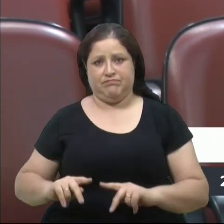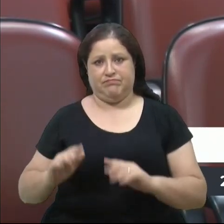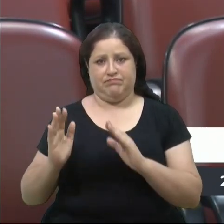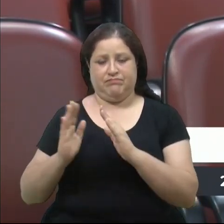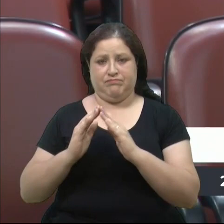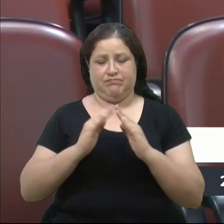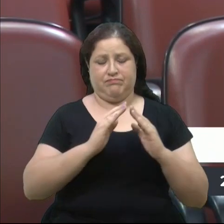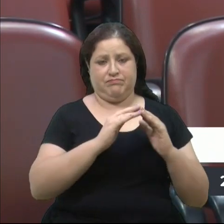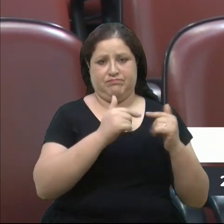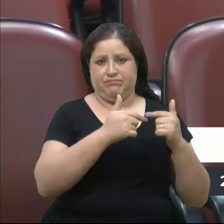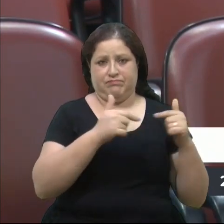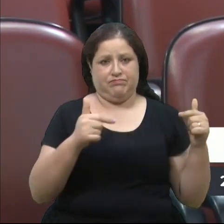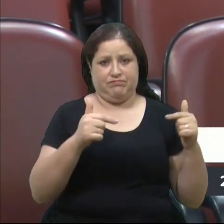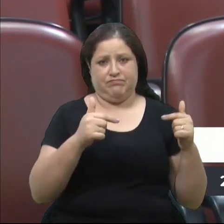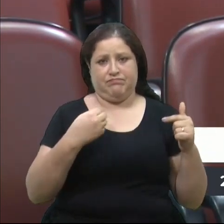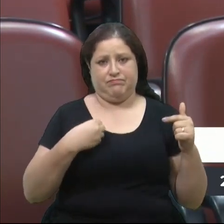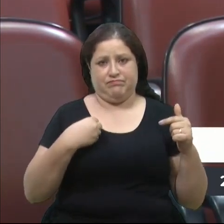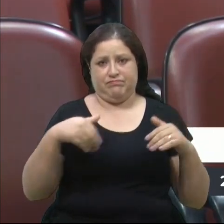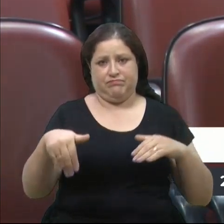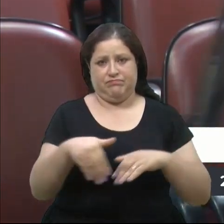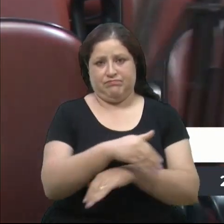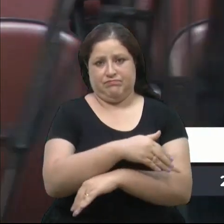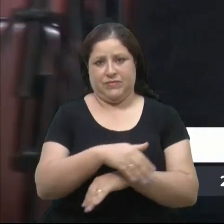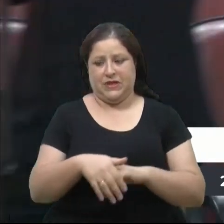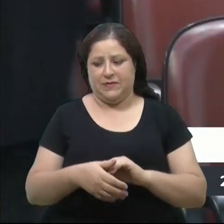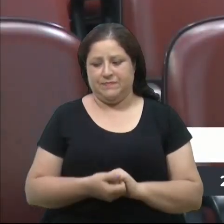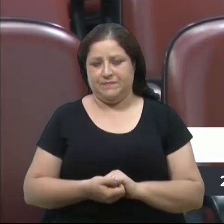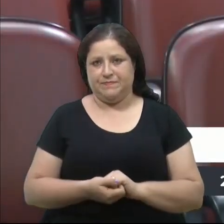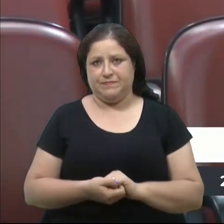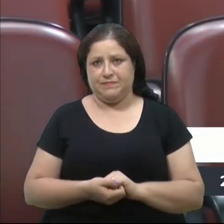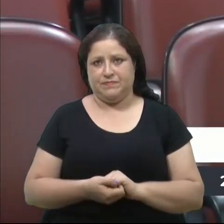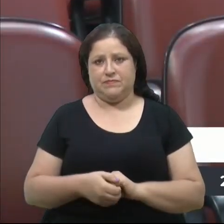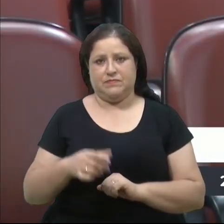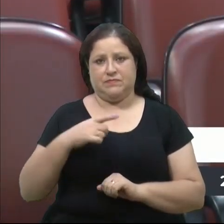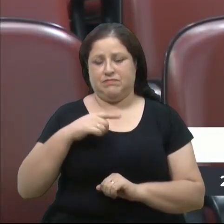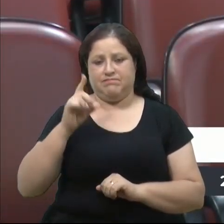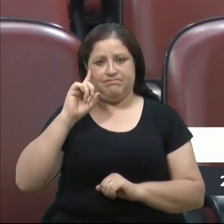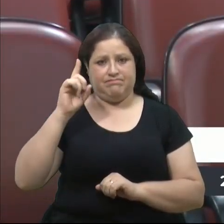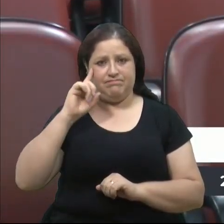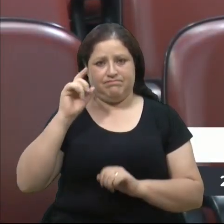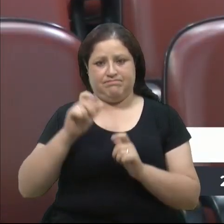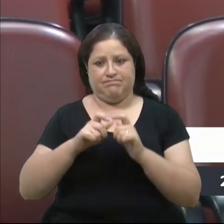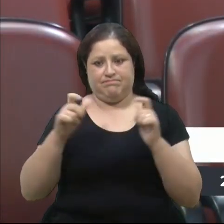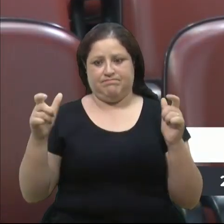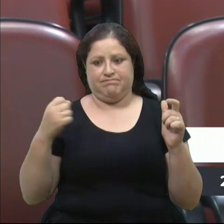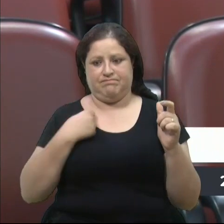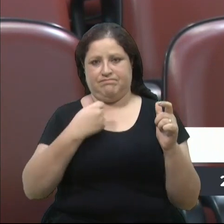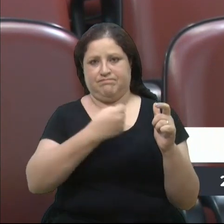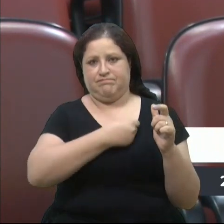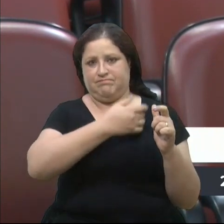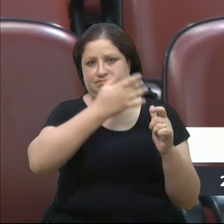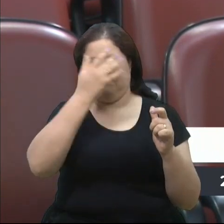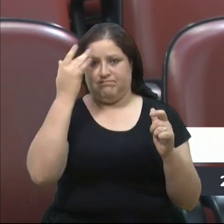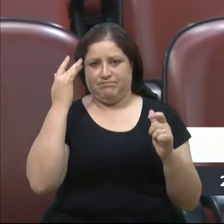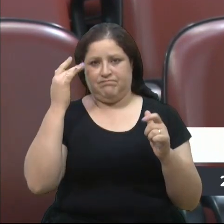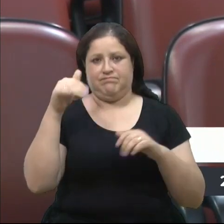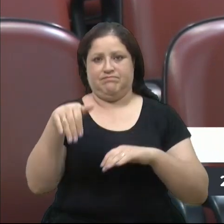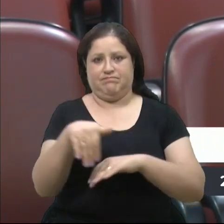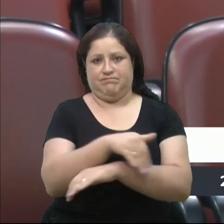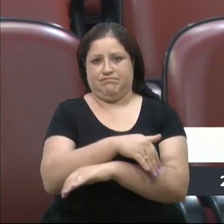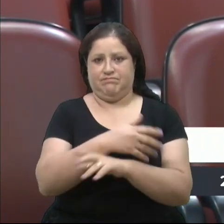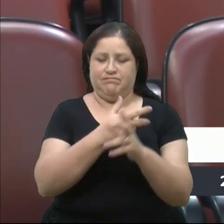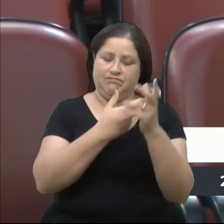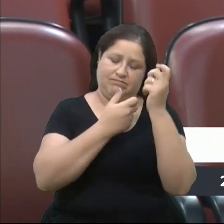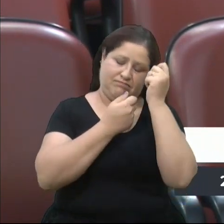rua em nossa cidade. Aumenta dia a dia os moradores de rua, dia a dia, uma grande quantidade.